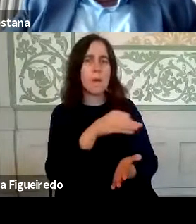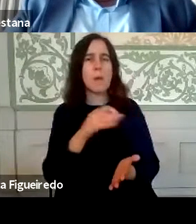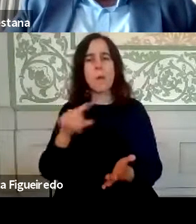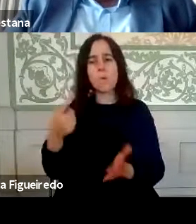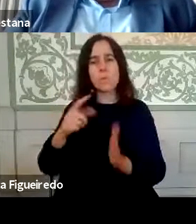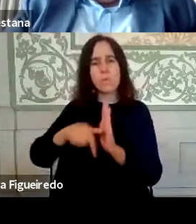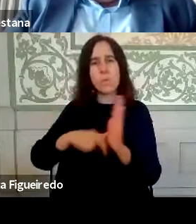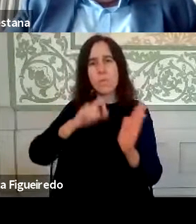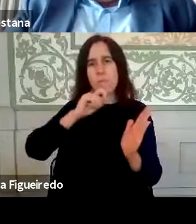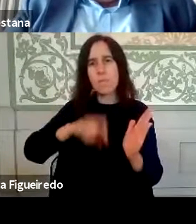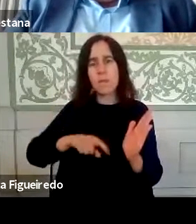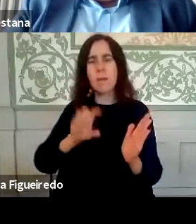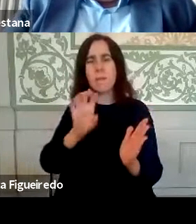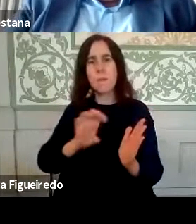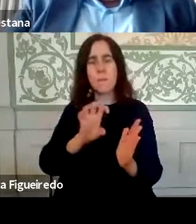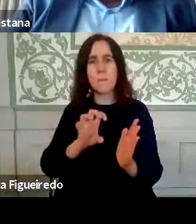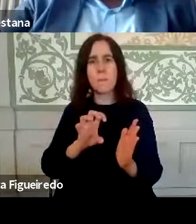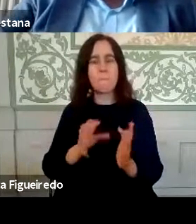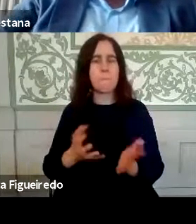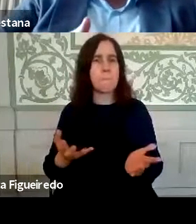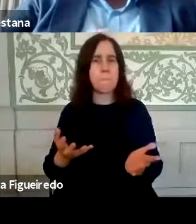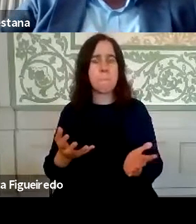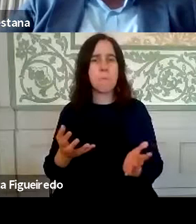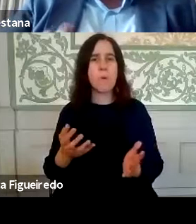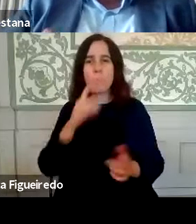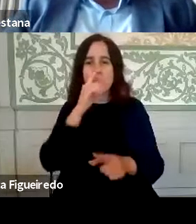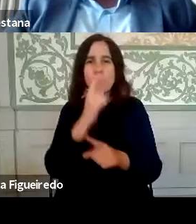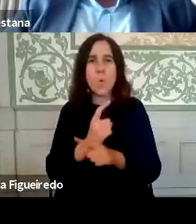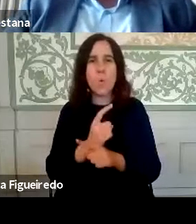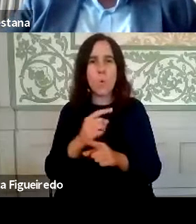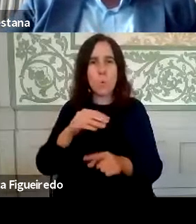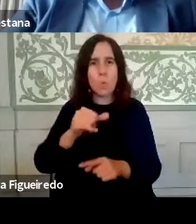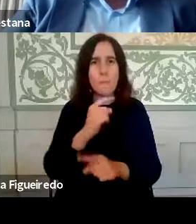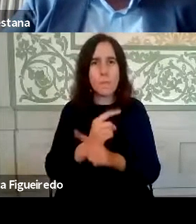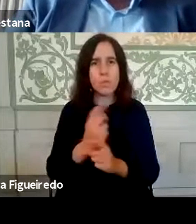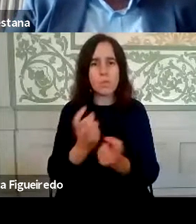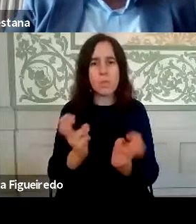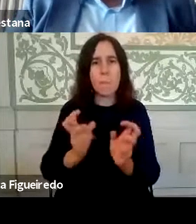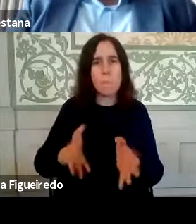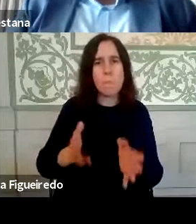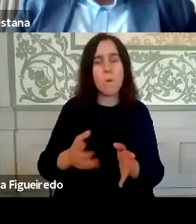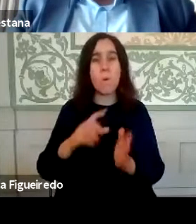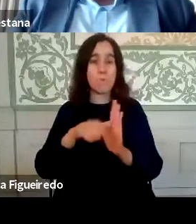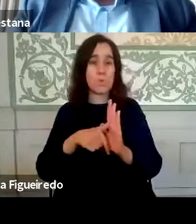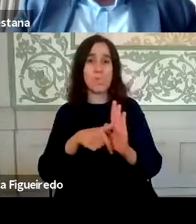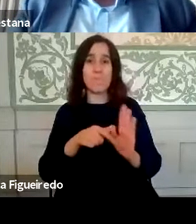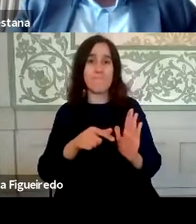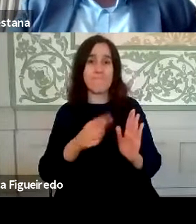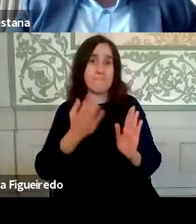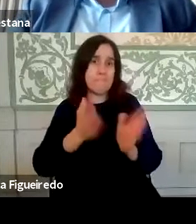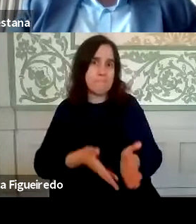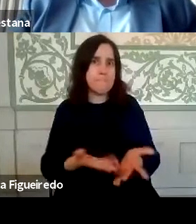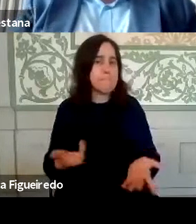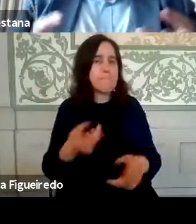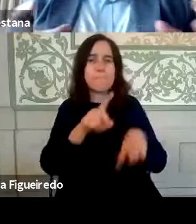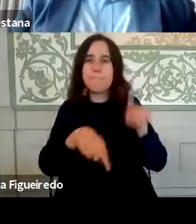de forma, não estando todos ao mesmo tempo no mesmo local, há projetos que não é possível fazer isso e portanto eu acho que isto também